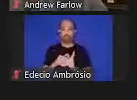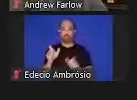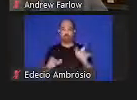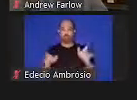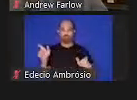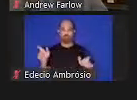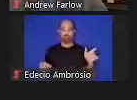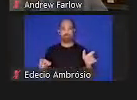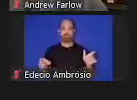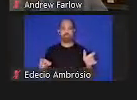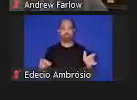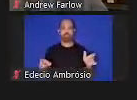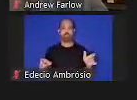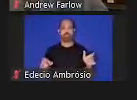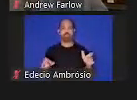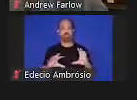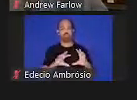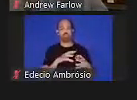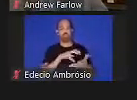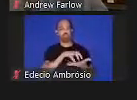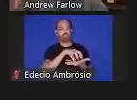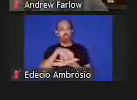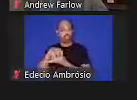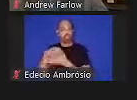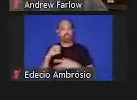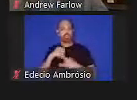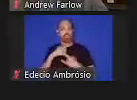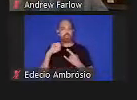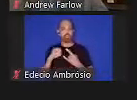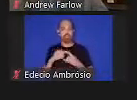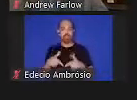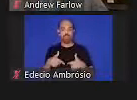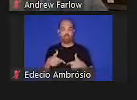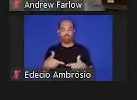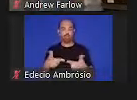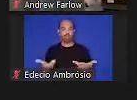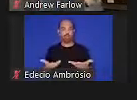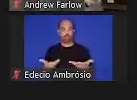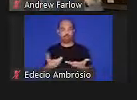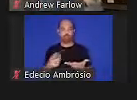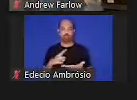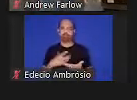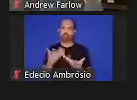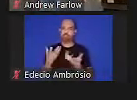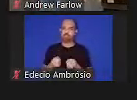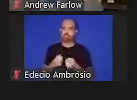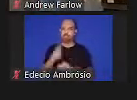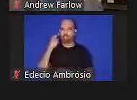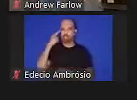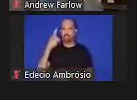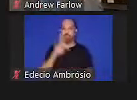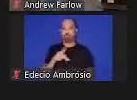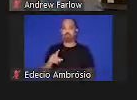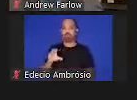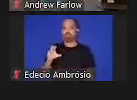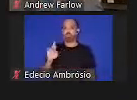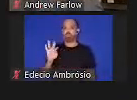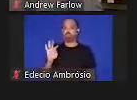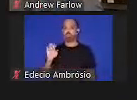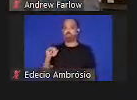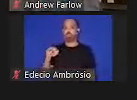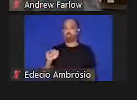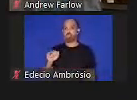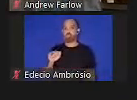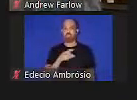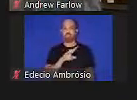as unidades da Fiocruz após esse evento, comprado a ideia pela professora Cristina Guila, da VPEGG